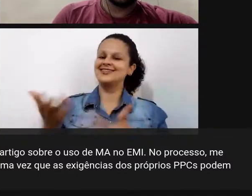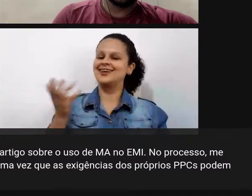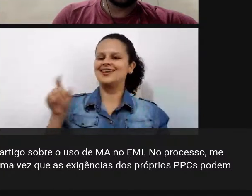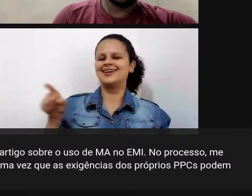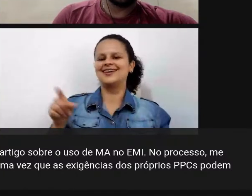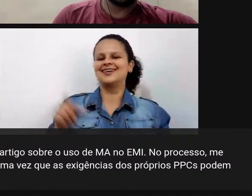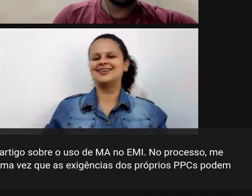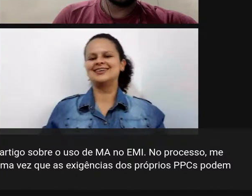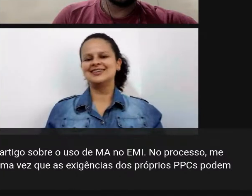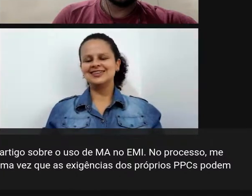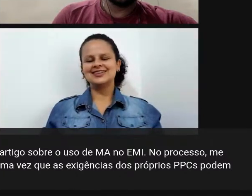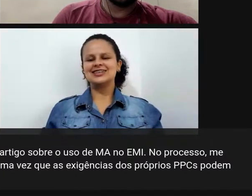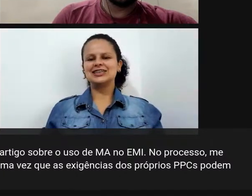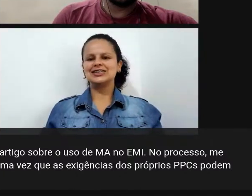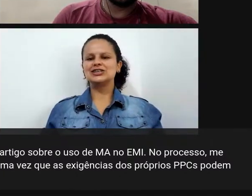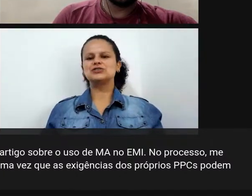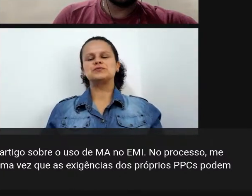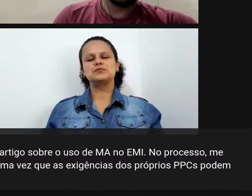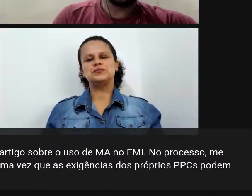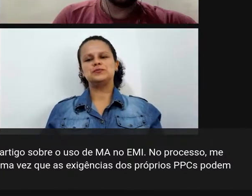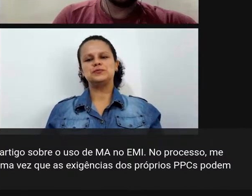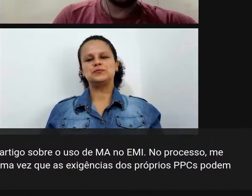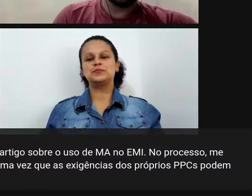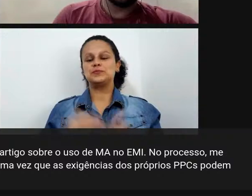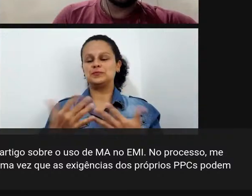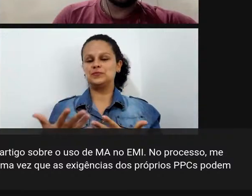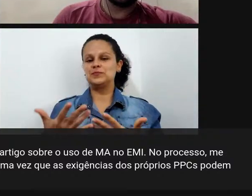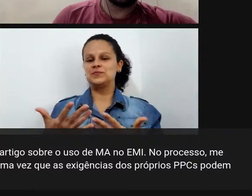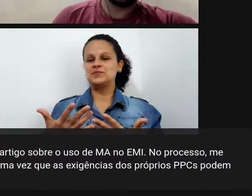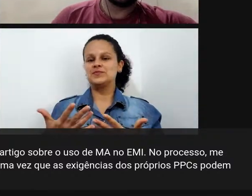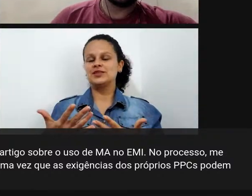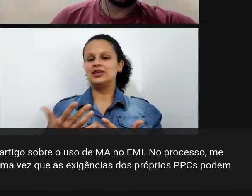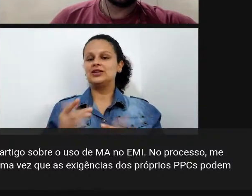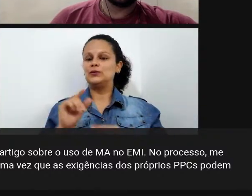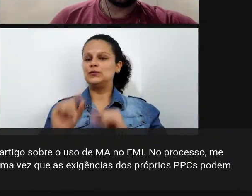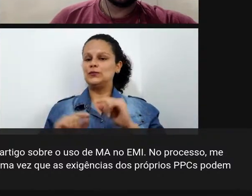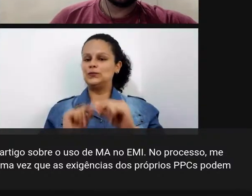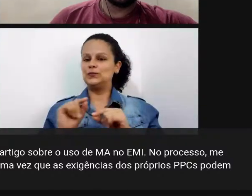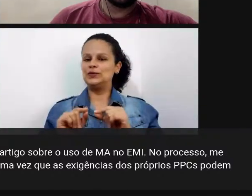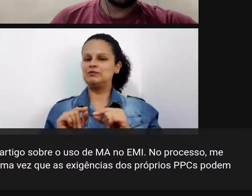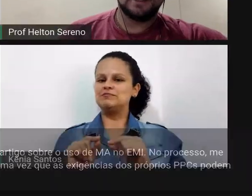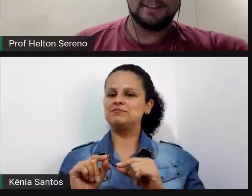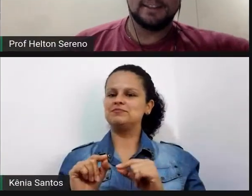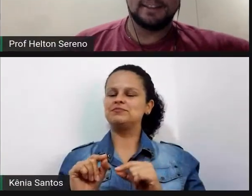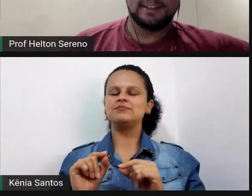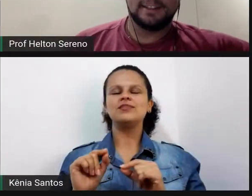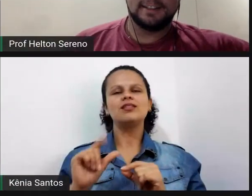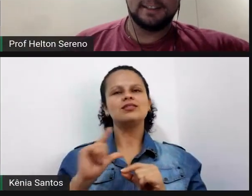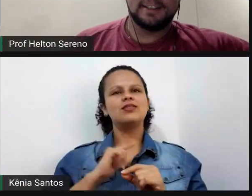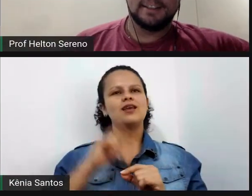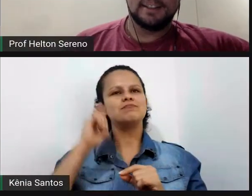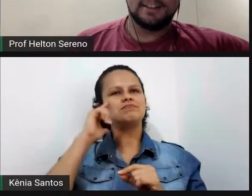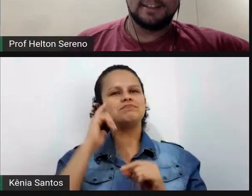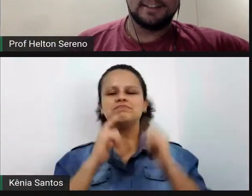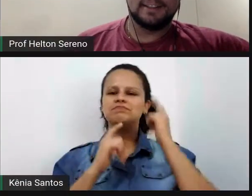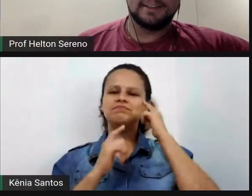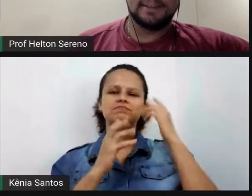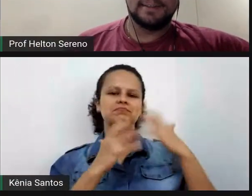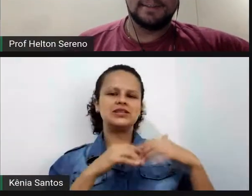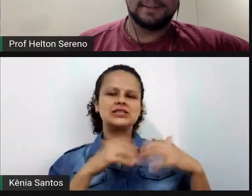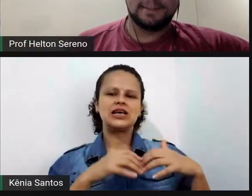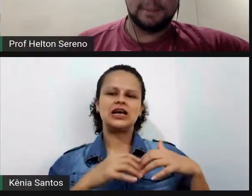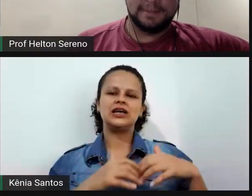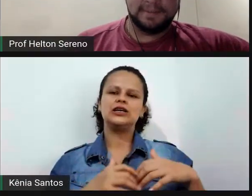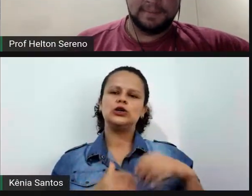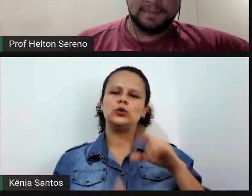eu acho que eu gosto eu gosto da maneira de pensar de um professor da USP se não me engano ele